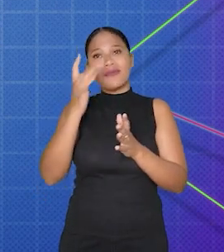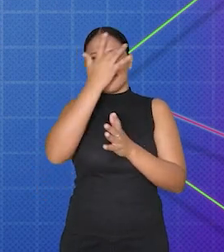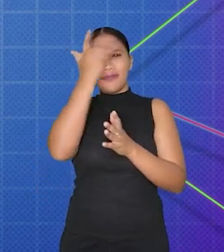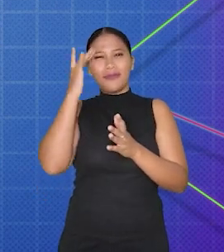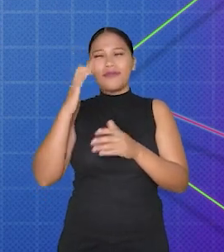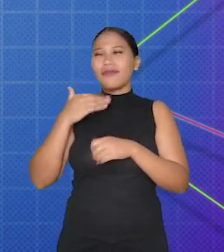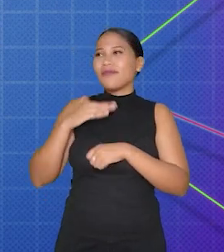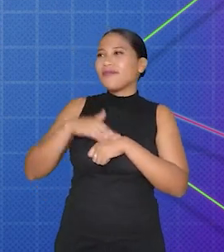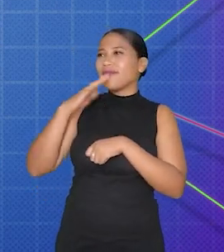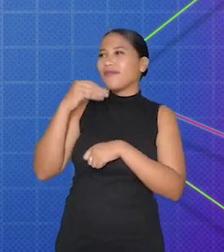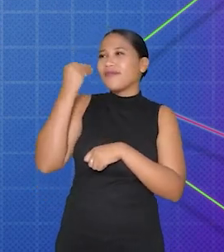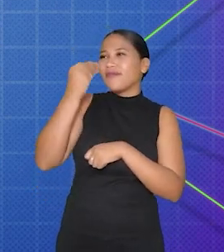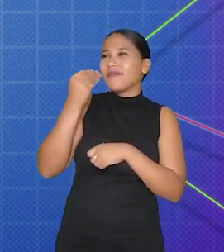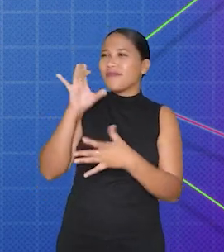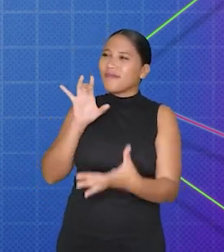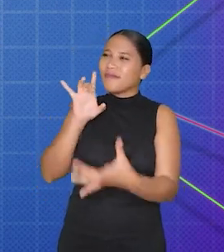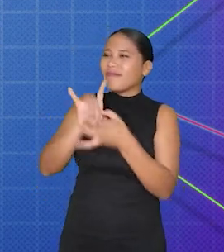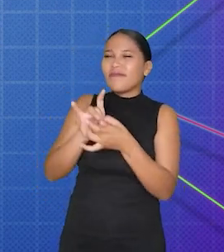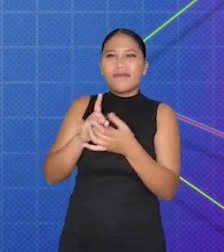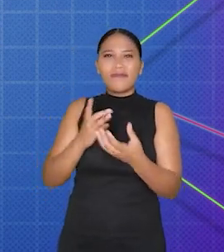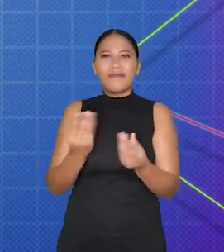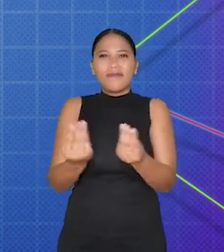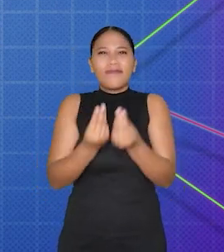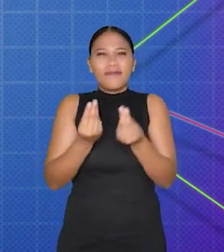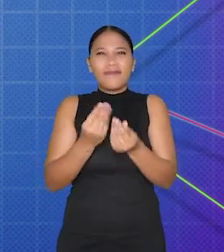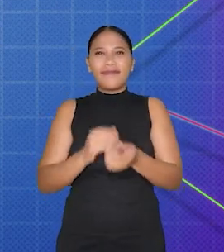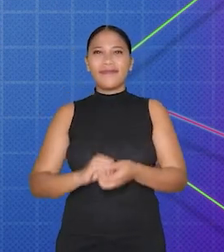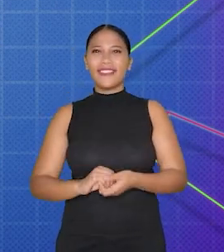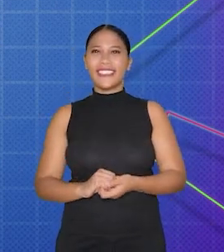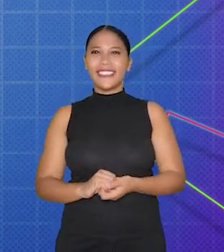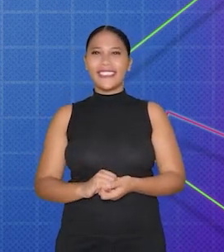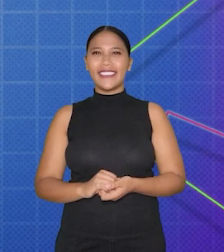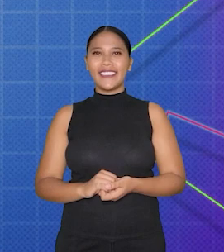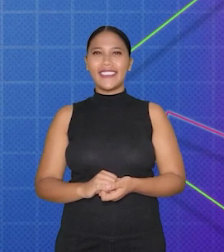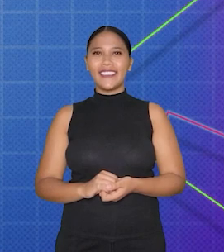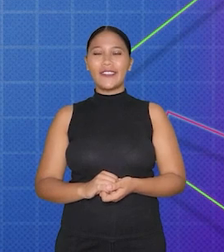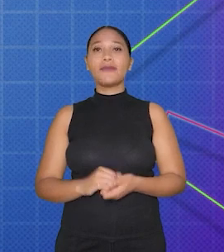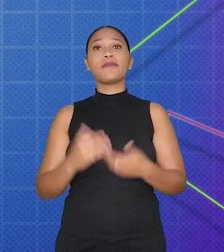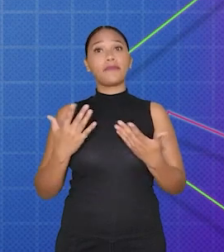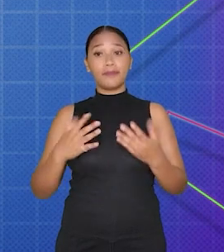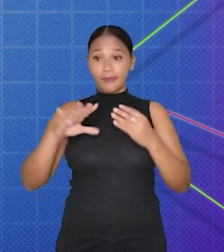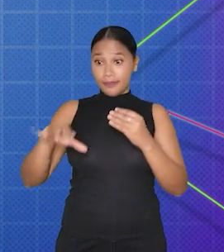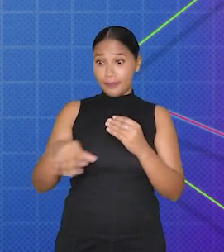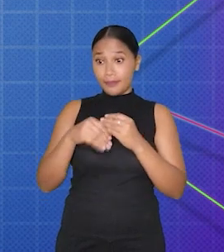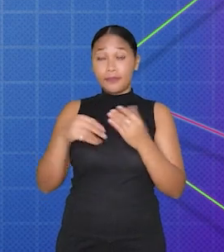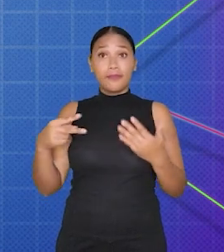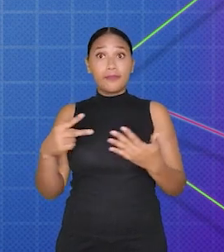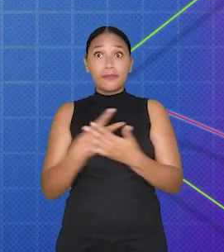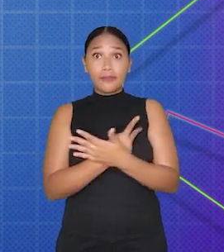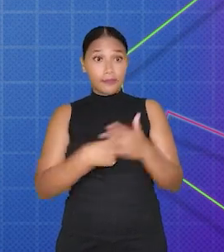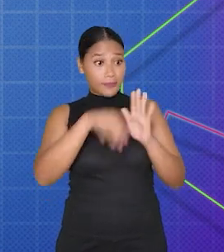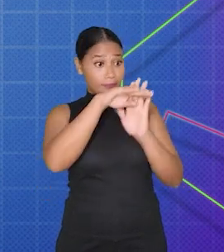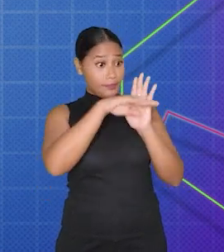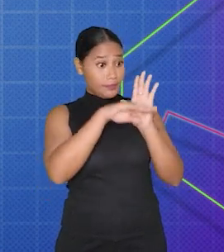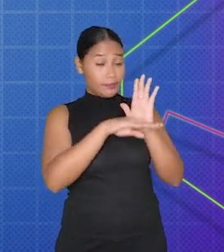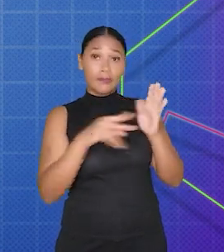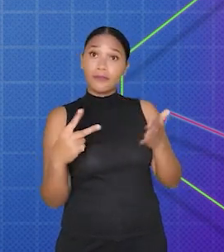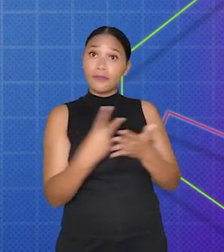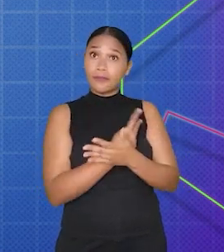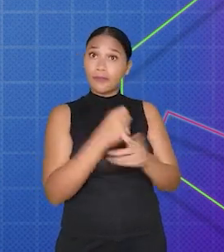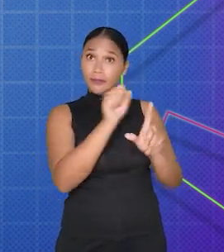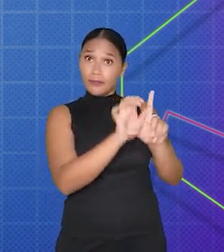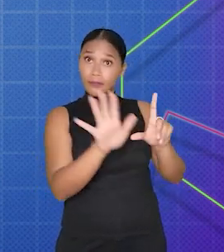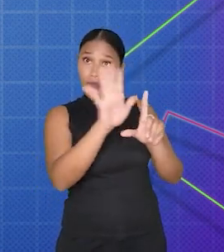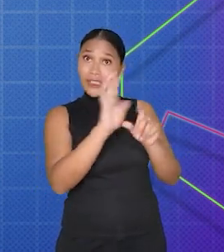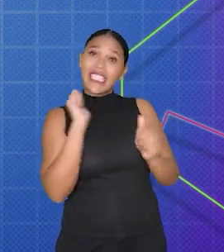que os jogadores tenham uma experiência mais imersiva e interativa. Para adicionar eventos na Folha de Eventos do